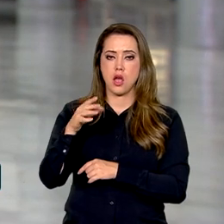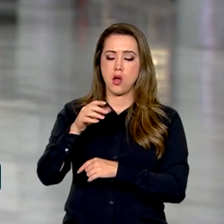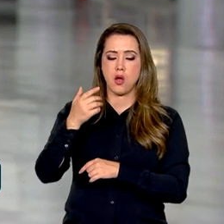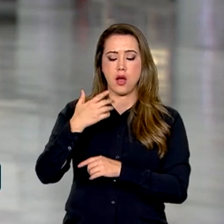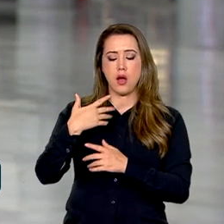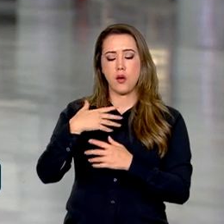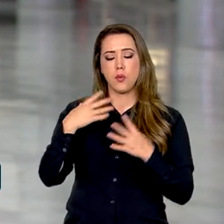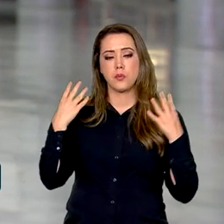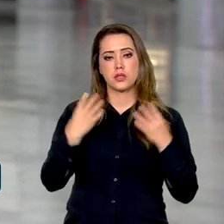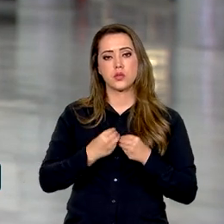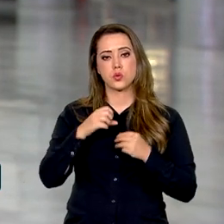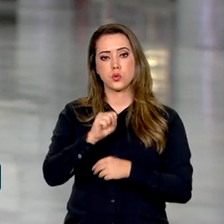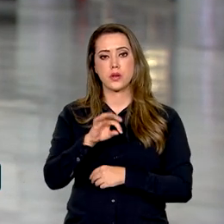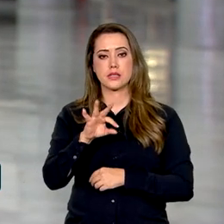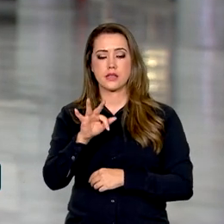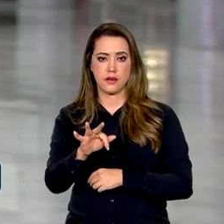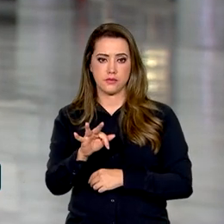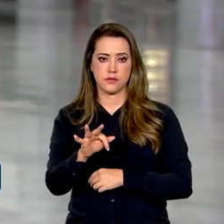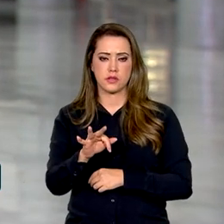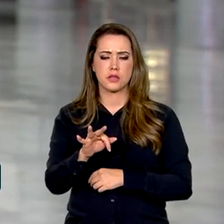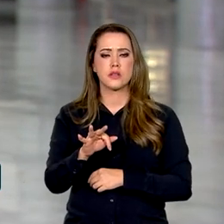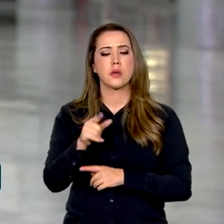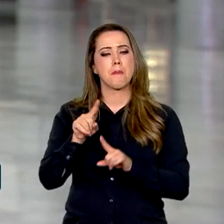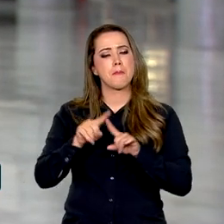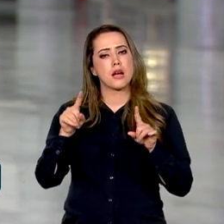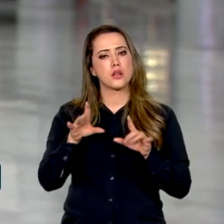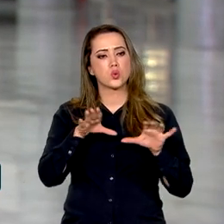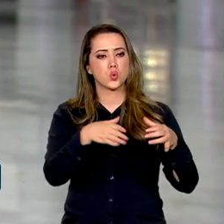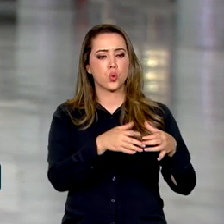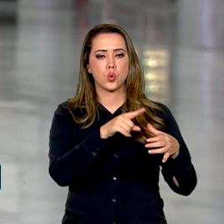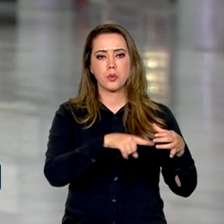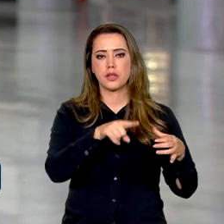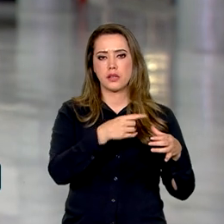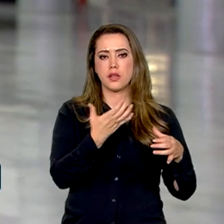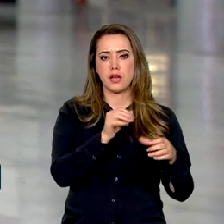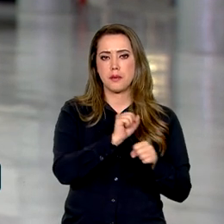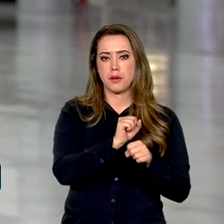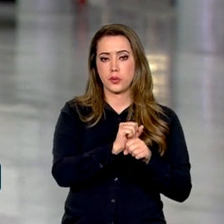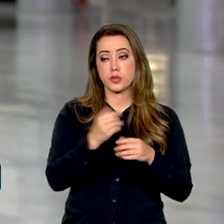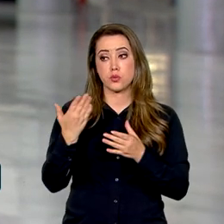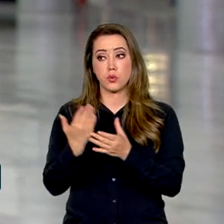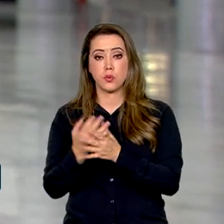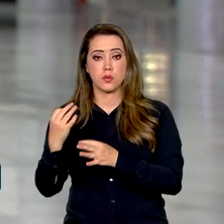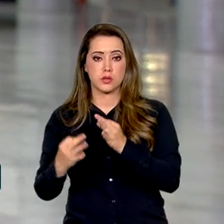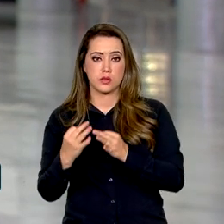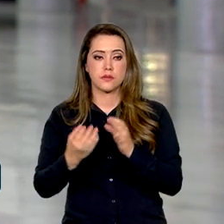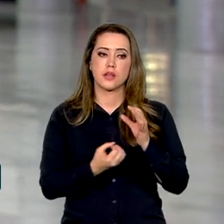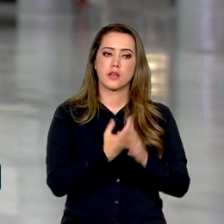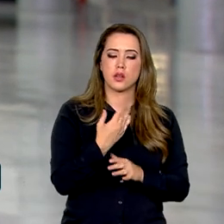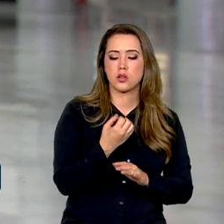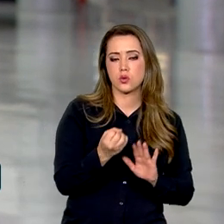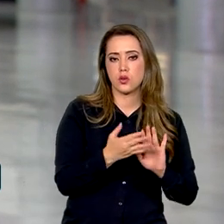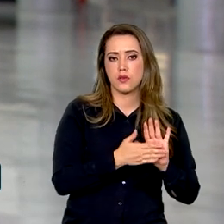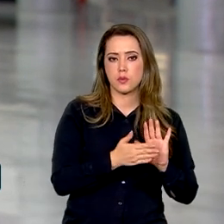ministro Luiz Roberto Barroso. Em contrapartida, as partes se comprometem a construir uma nova proposta que garanta